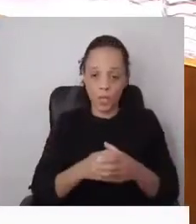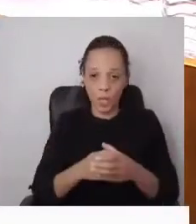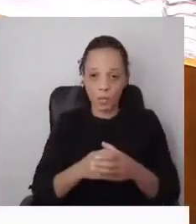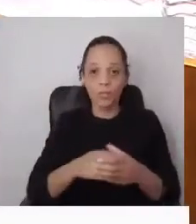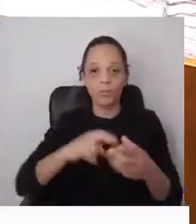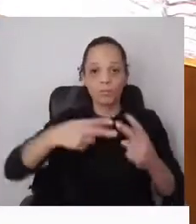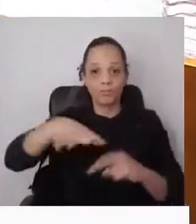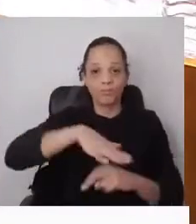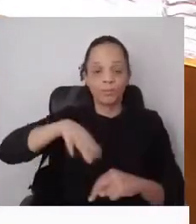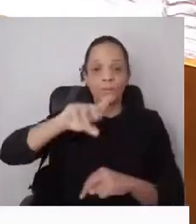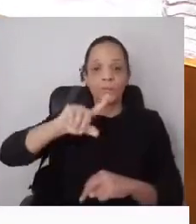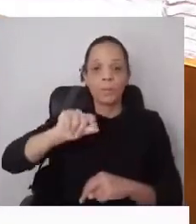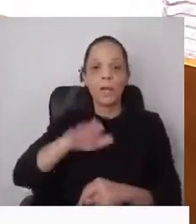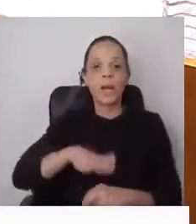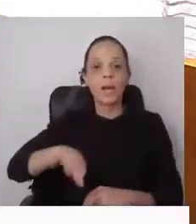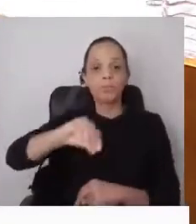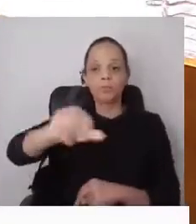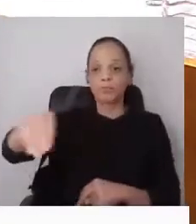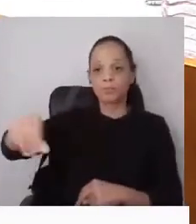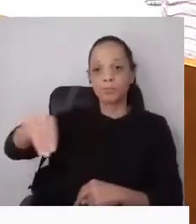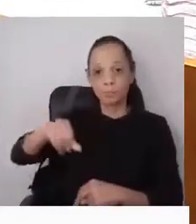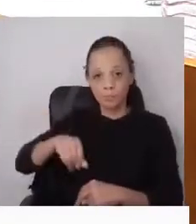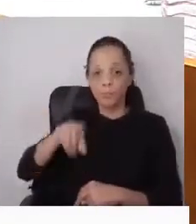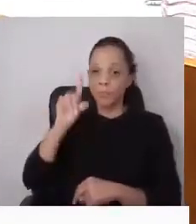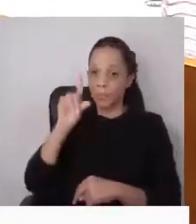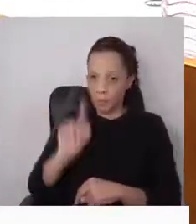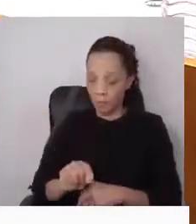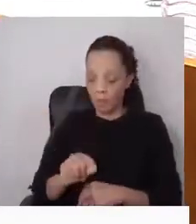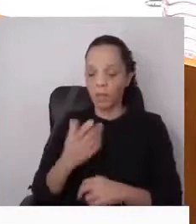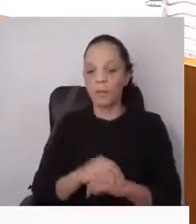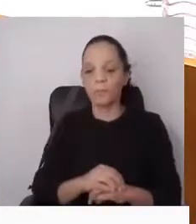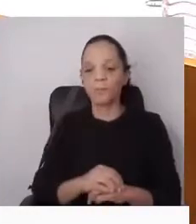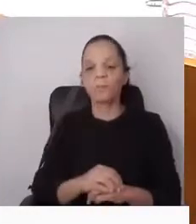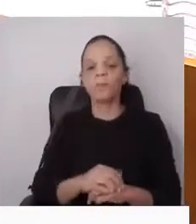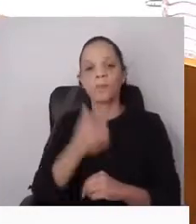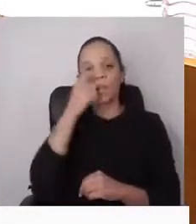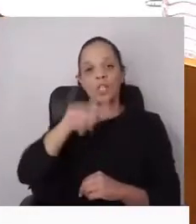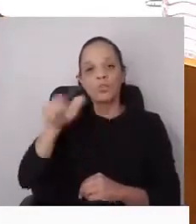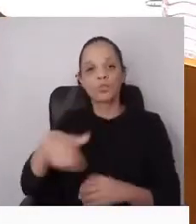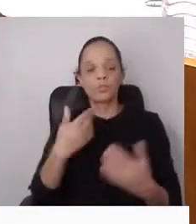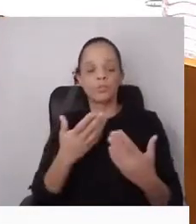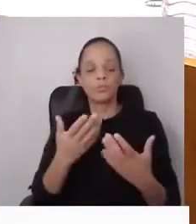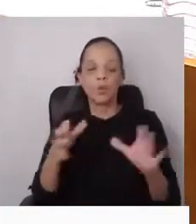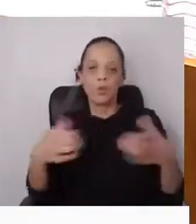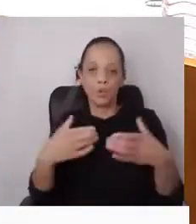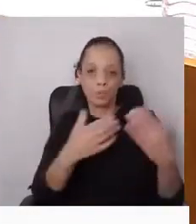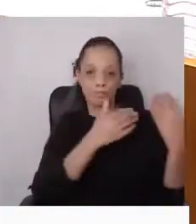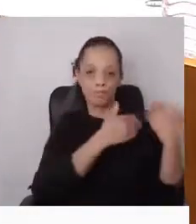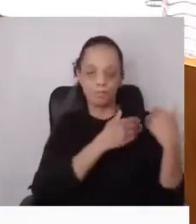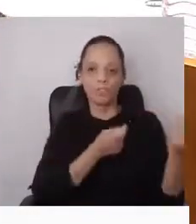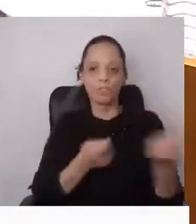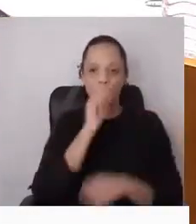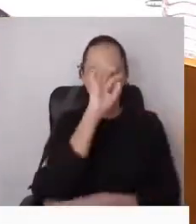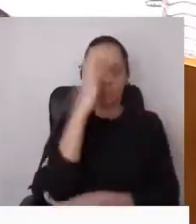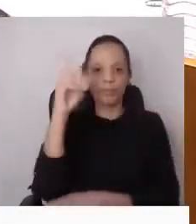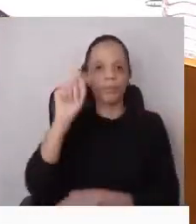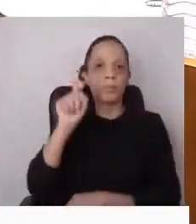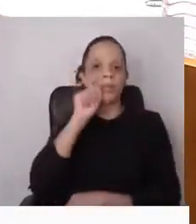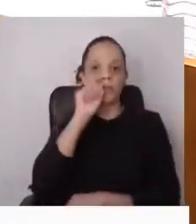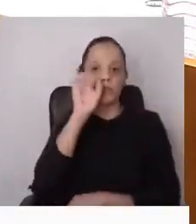metropolitanas, envolvendo ainda as entidades com responsabilidade na gestão de arvoredo e na defesa do ambiente,